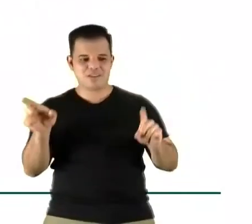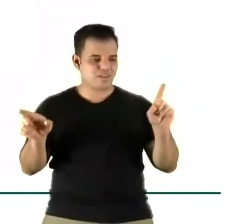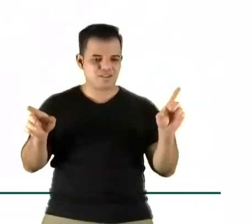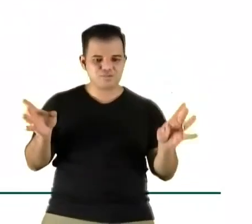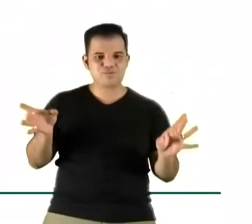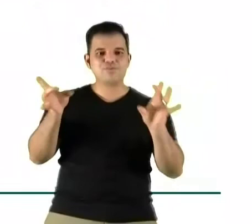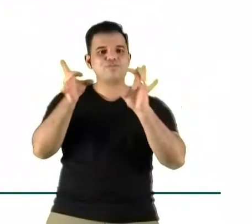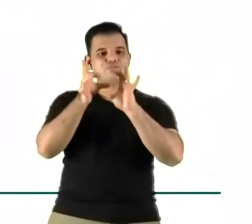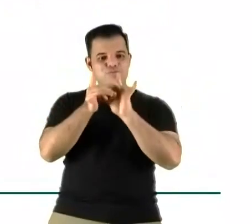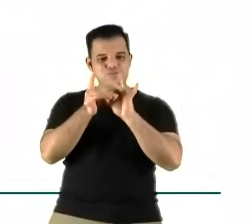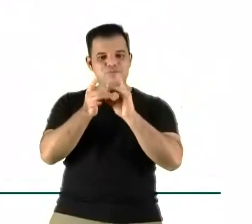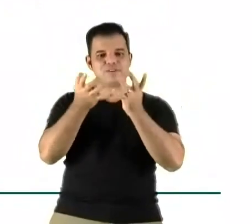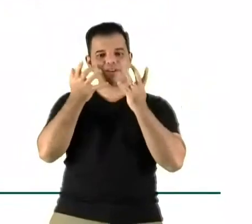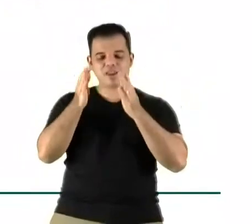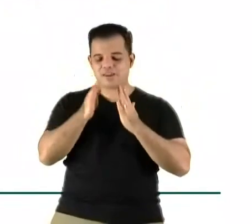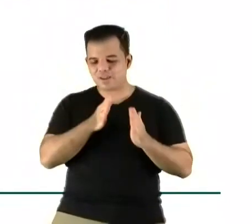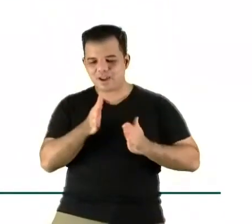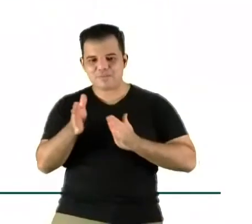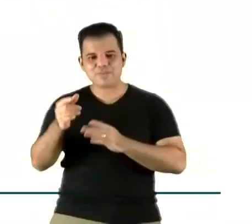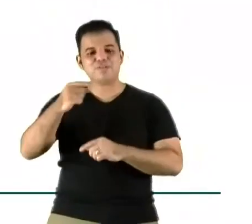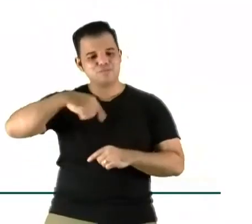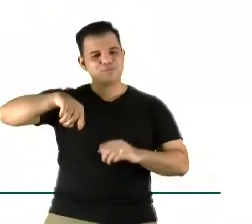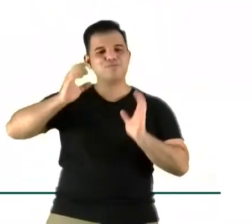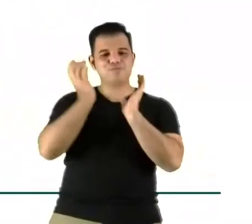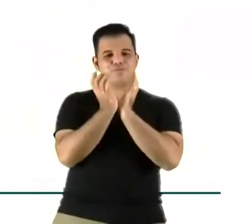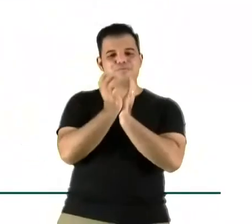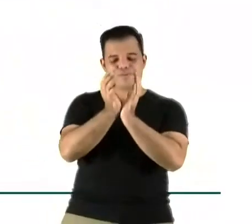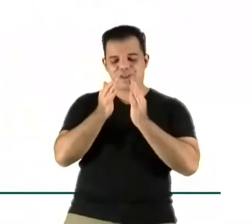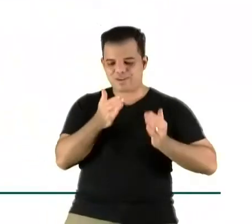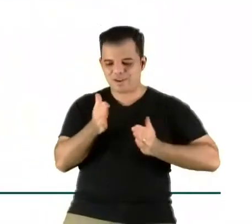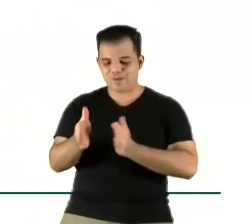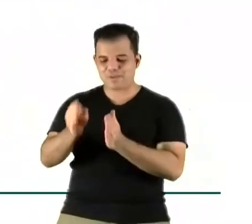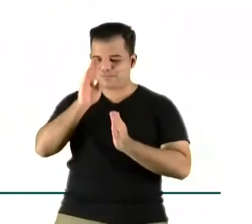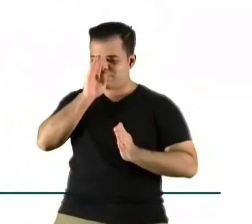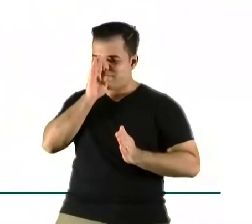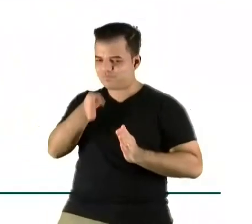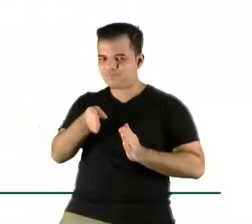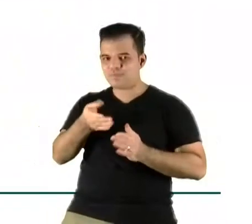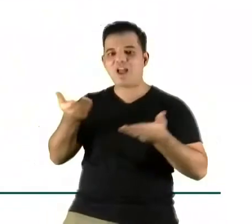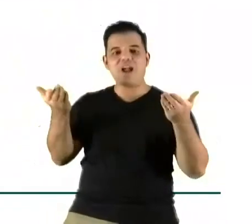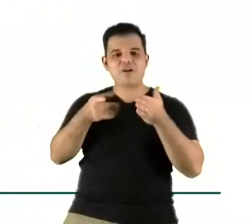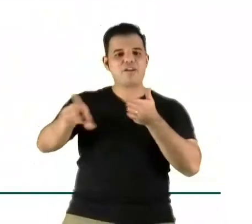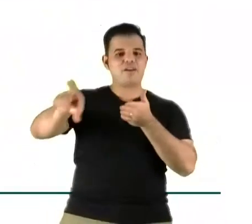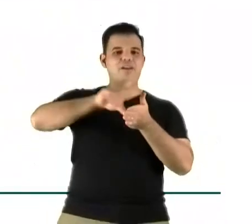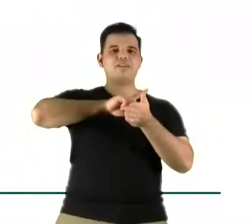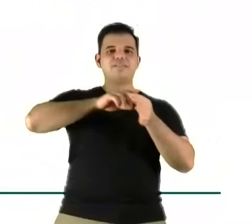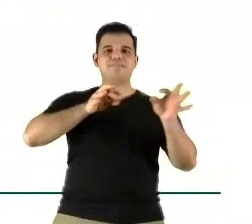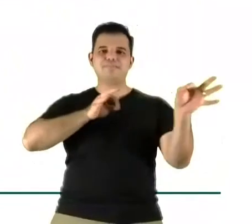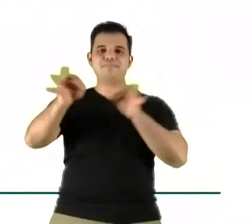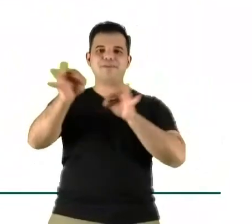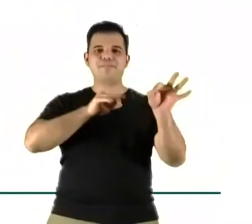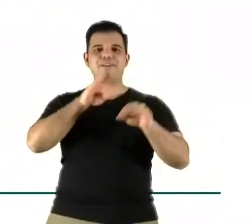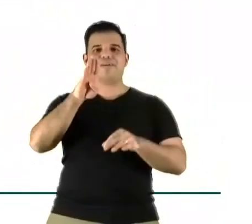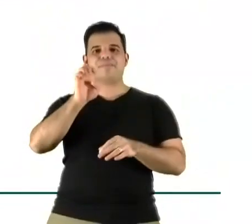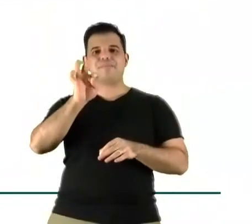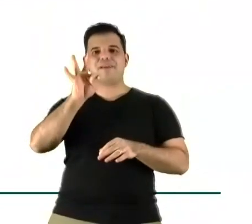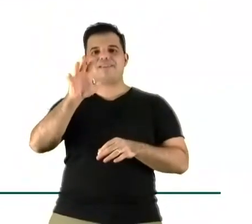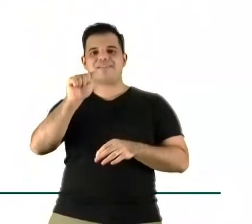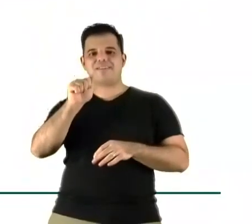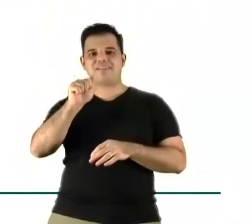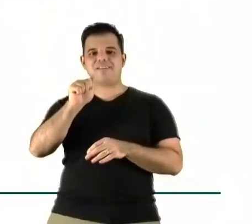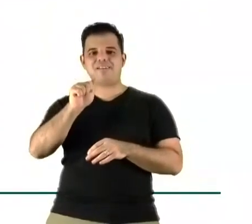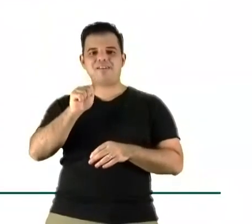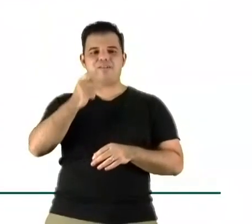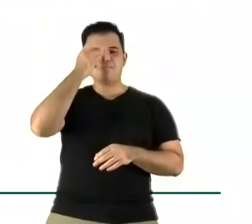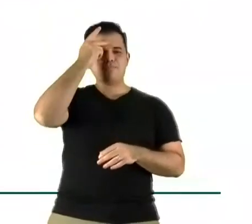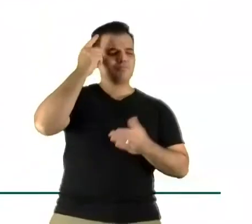Esse é o caminho que a gente está indo. Enfim, a gente tem... Vai rodar um beta agora. Estamos falando com as pessoas para a gente começar a